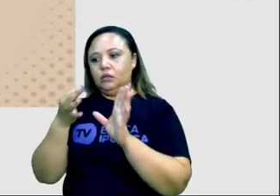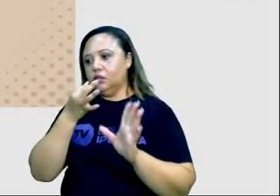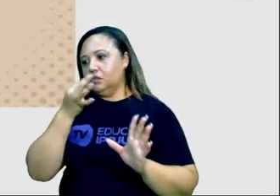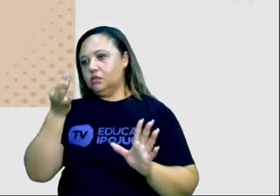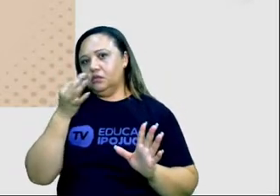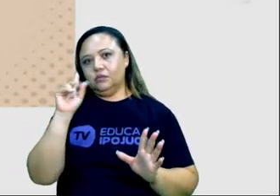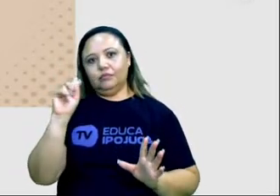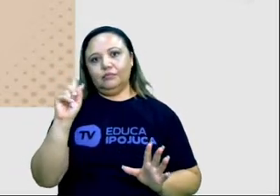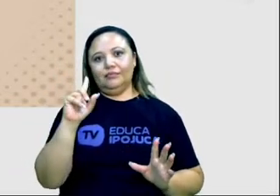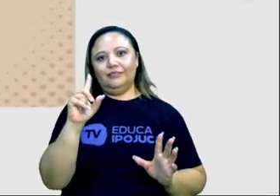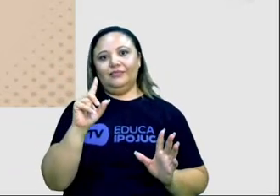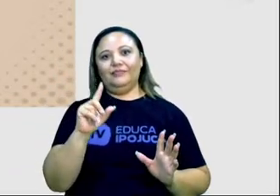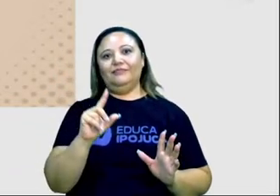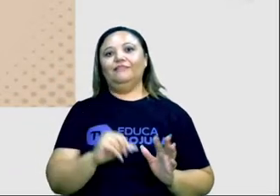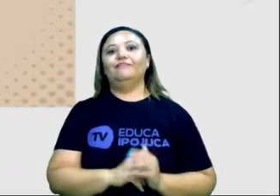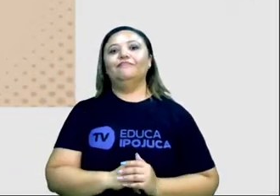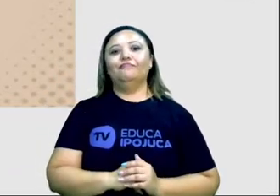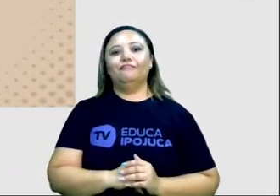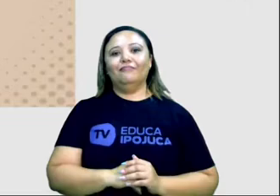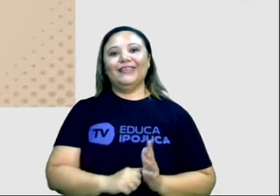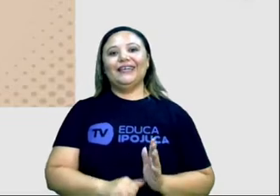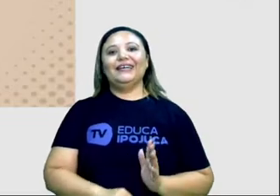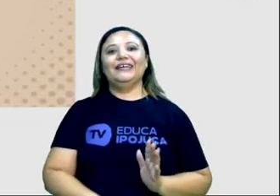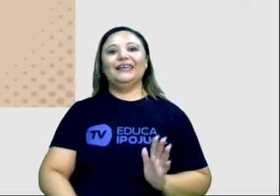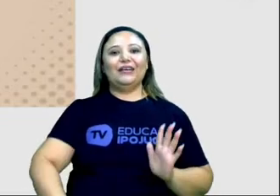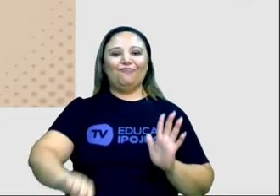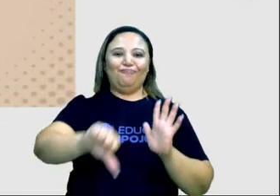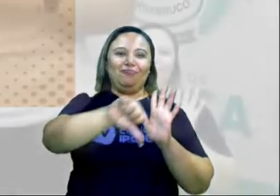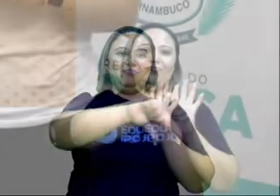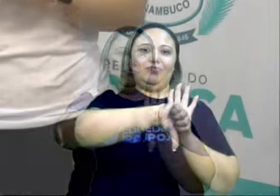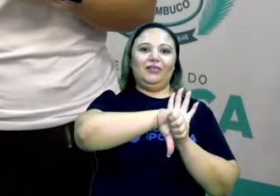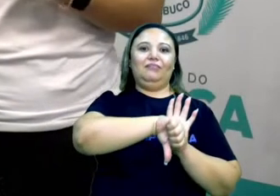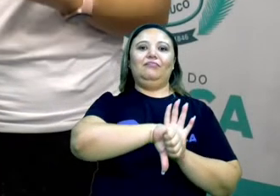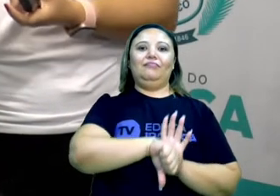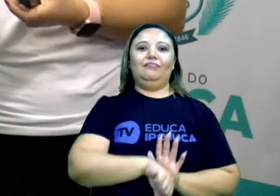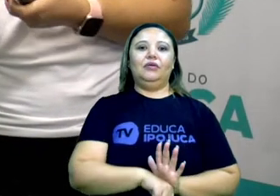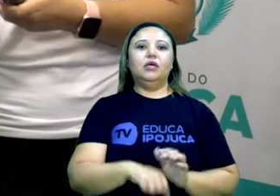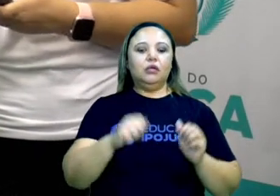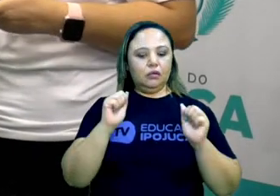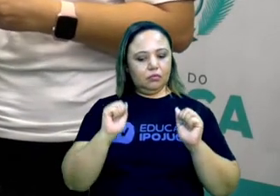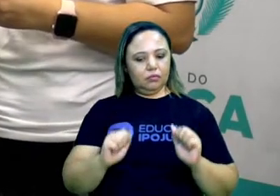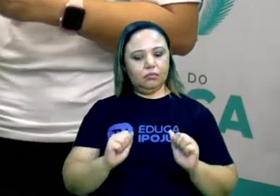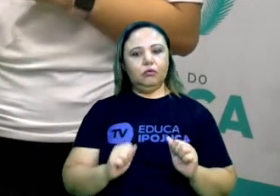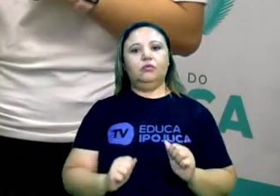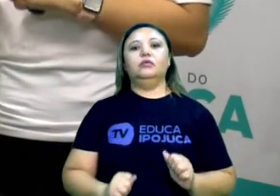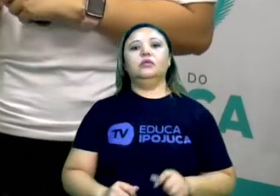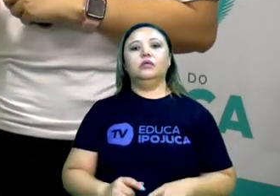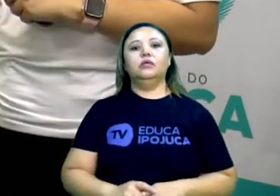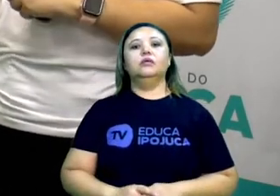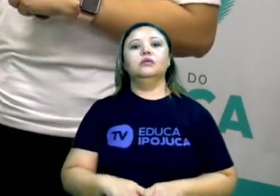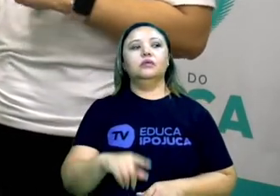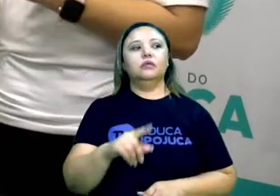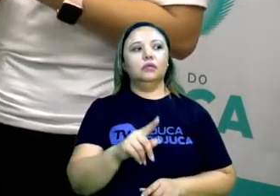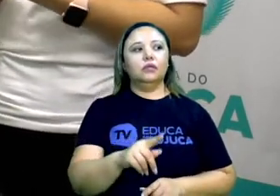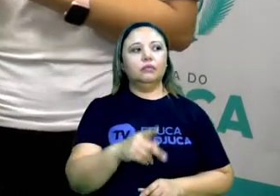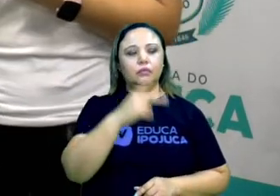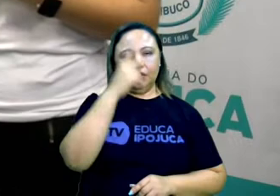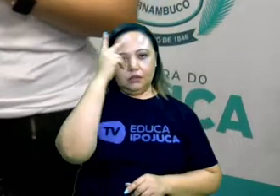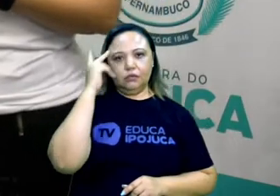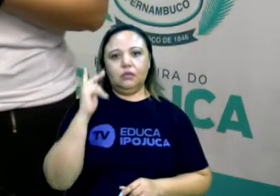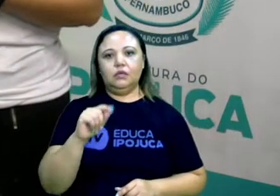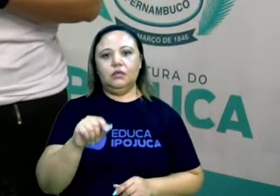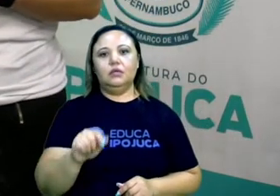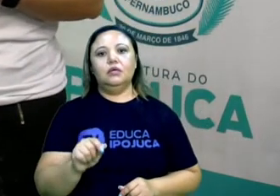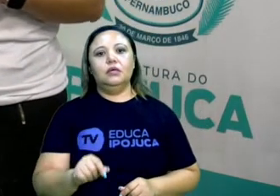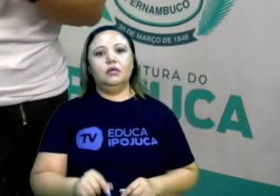crime. Então, o discurso de ódio é um crime e pode ser penalizado. Mas vocês sabem